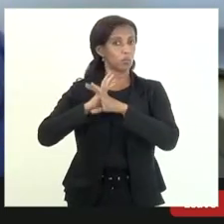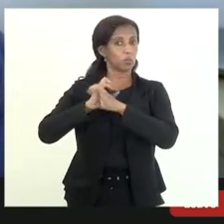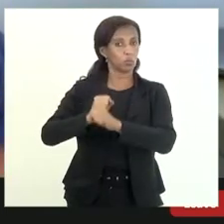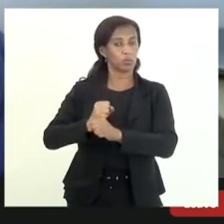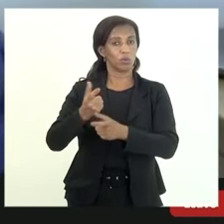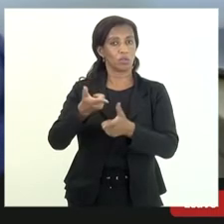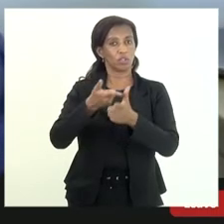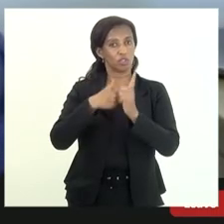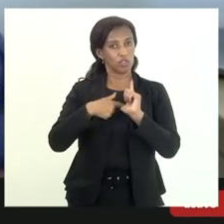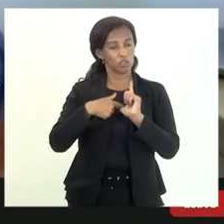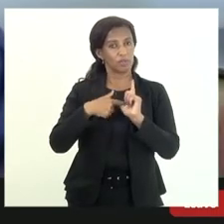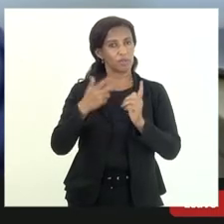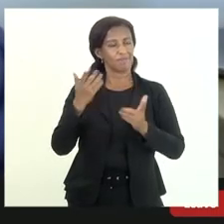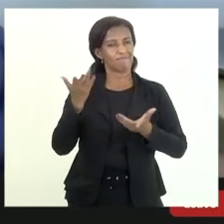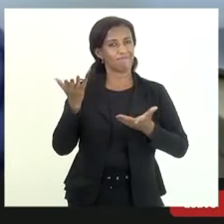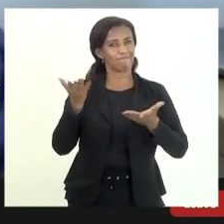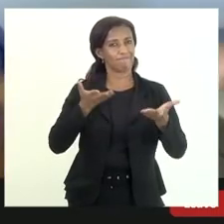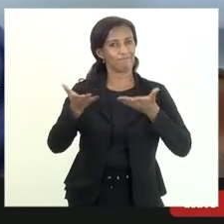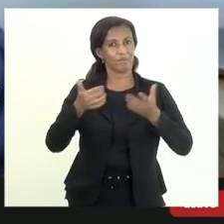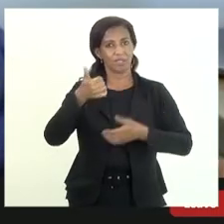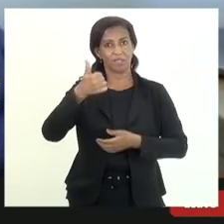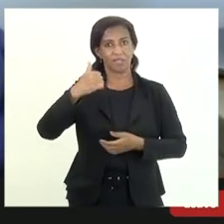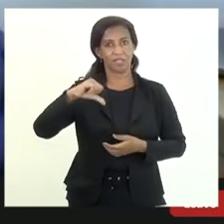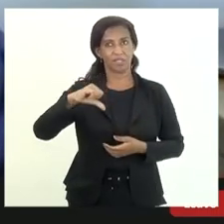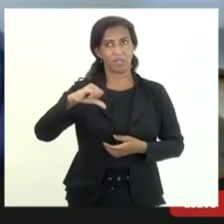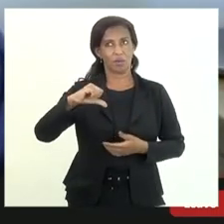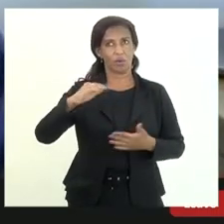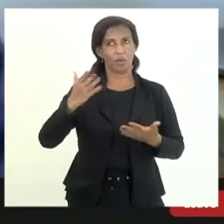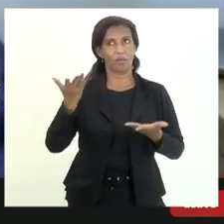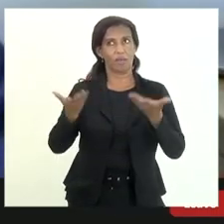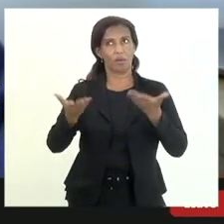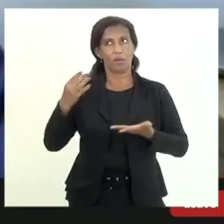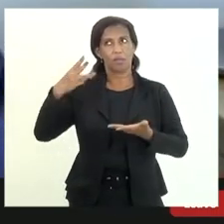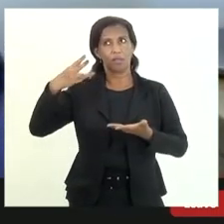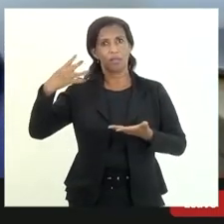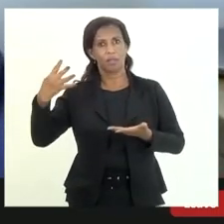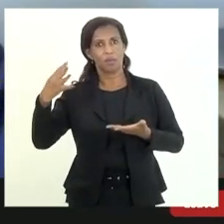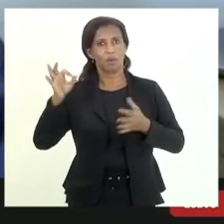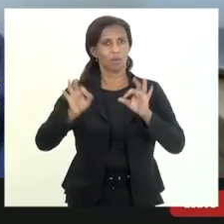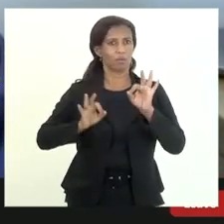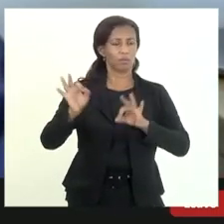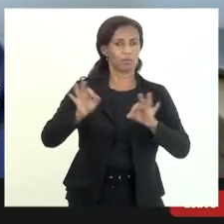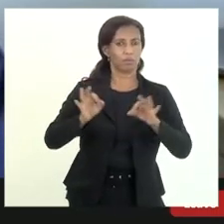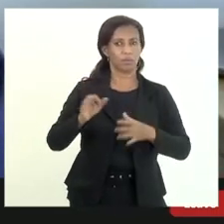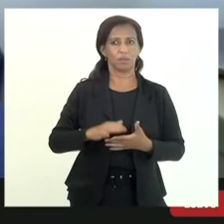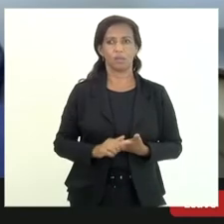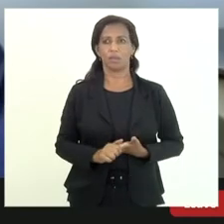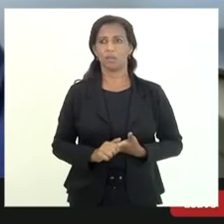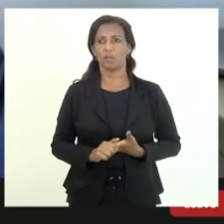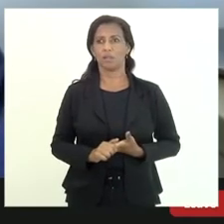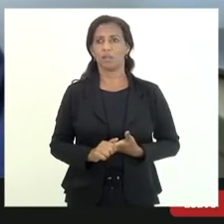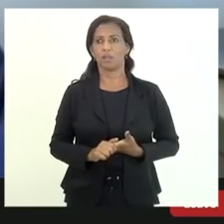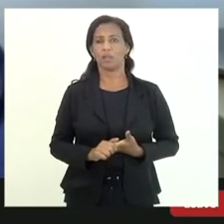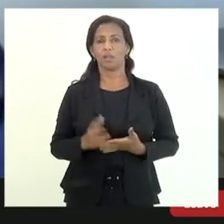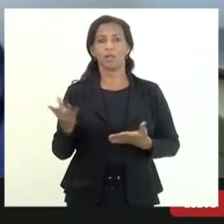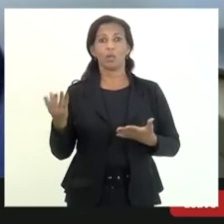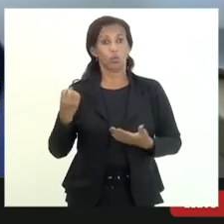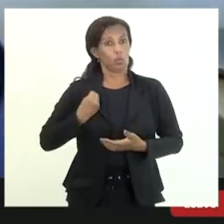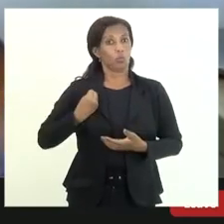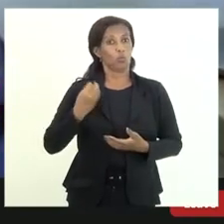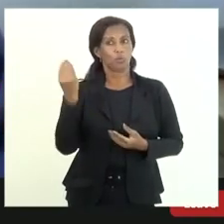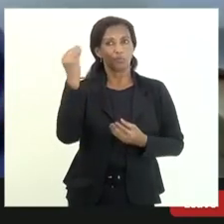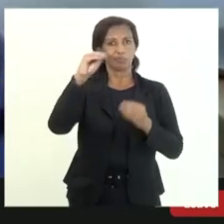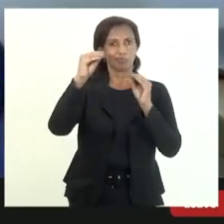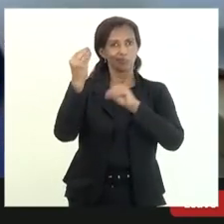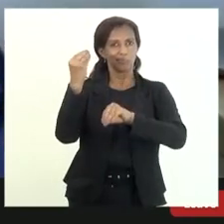dívida estava oscilando em 19 foi 34% os números que foram colocados aqui pelo